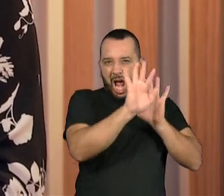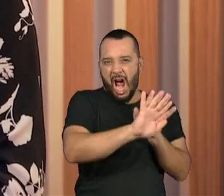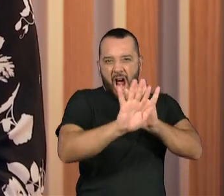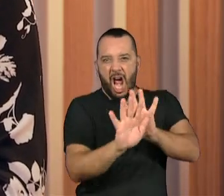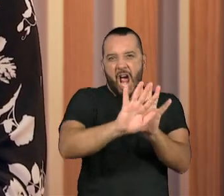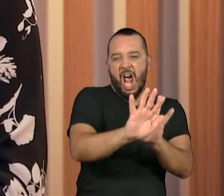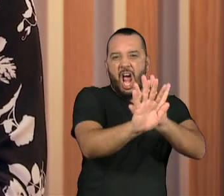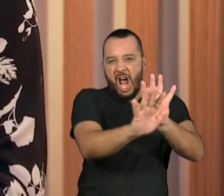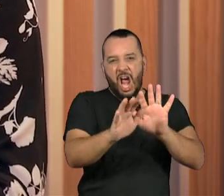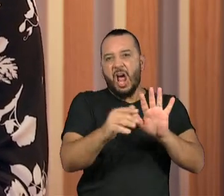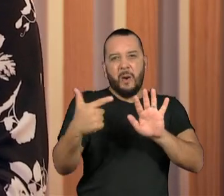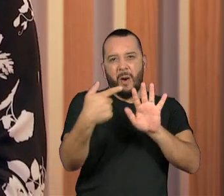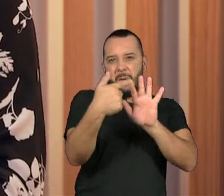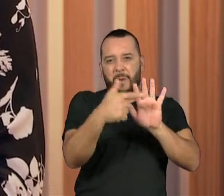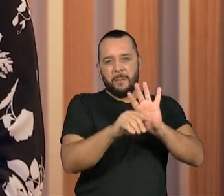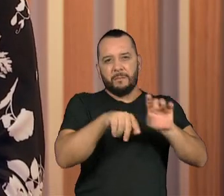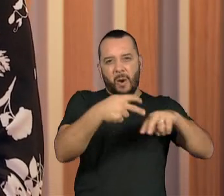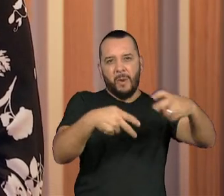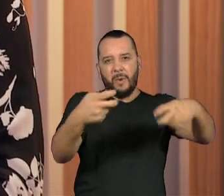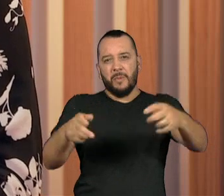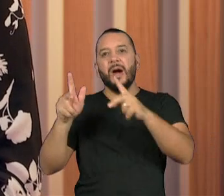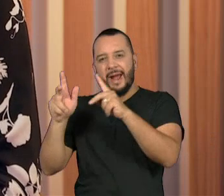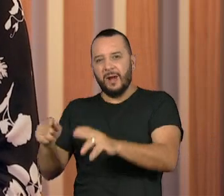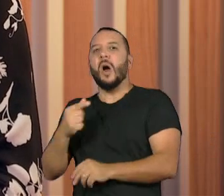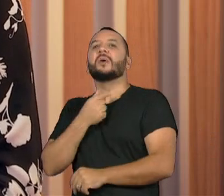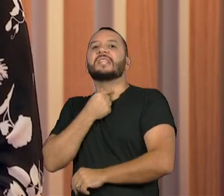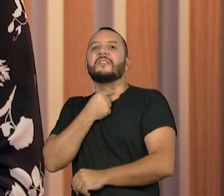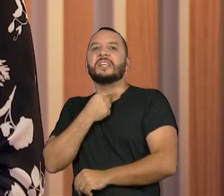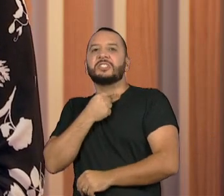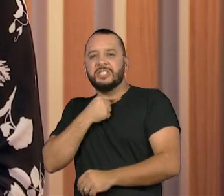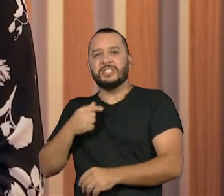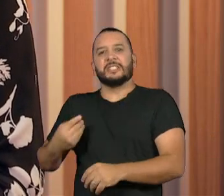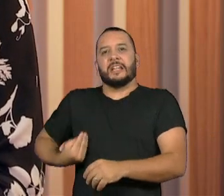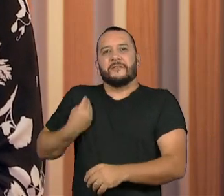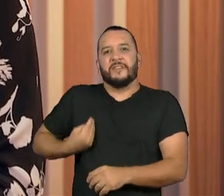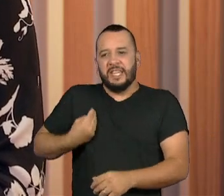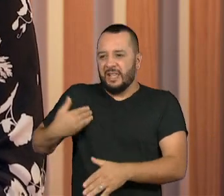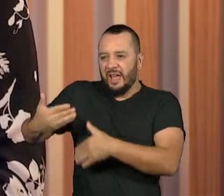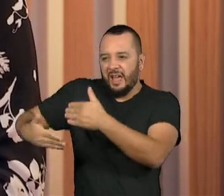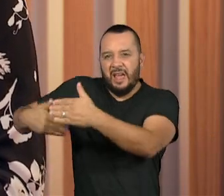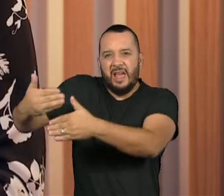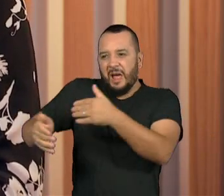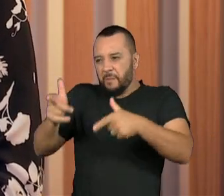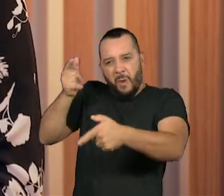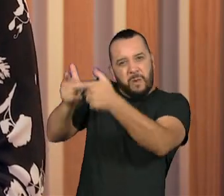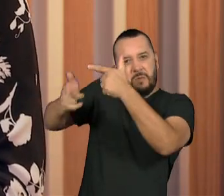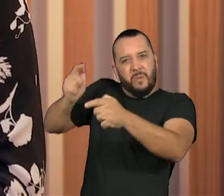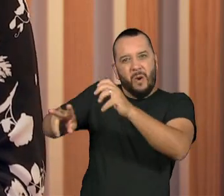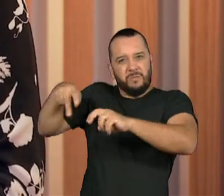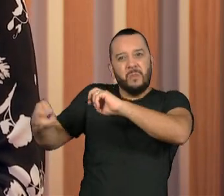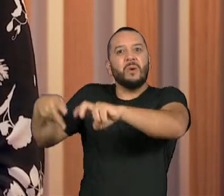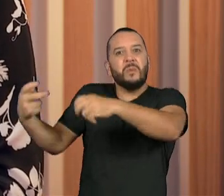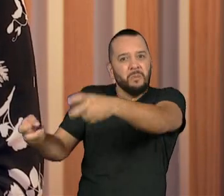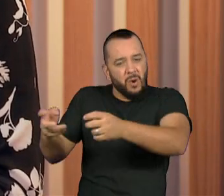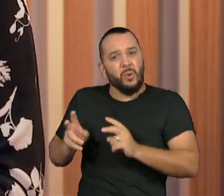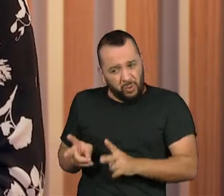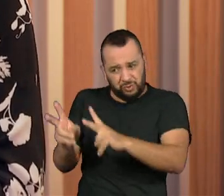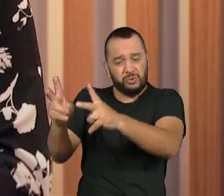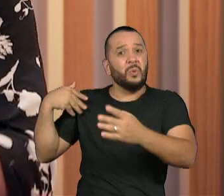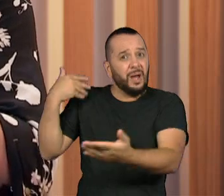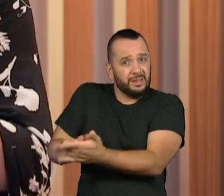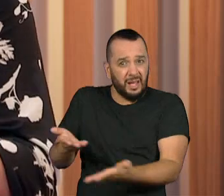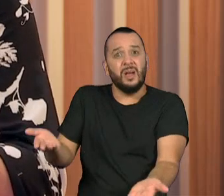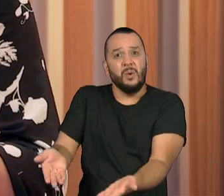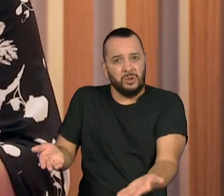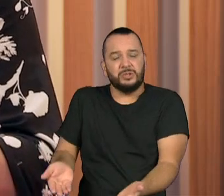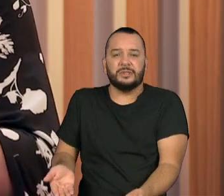mais mata pessoas trans no mundo. Então, gente, ainda estamos numa guerra. Estão nos matando, estão nos atacando. E